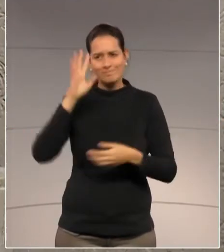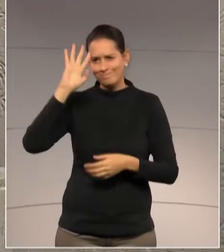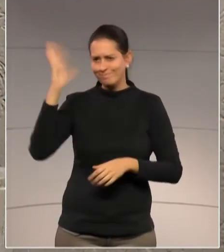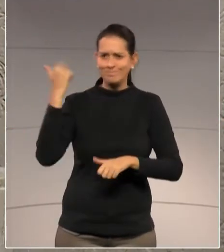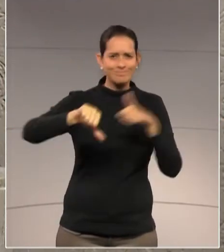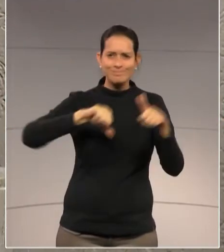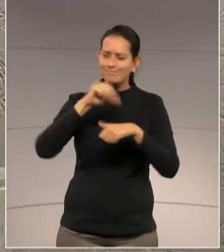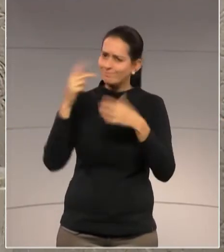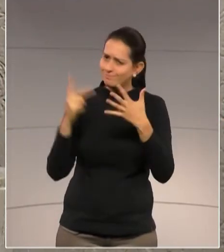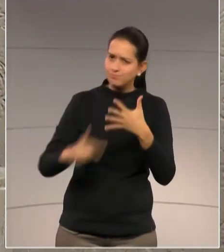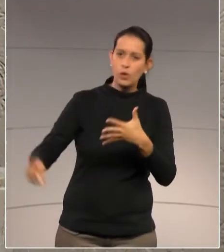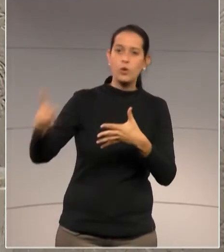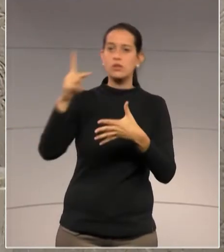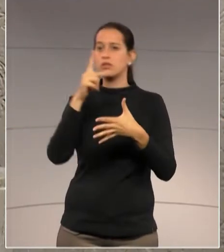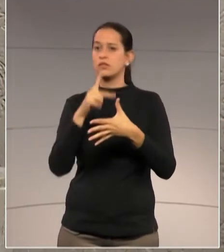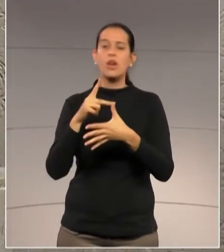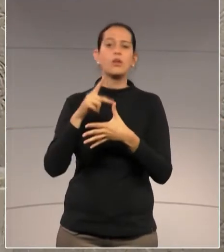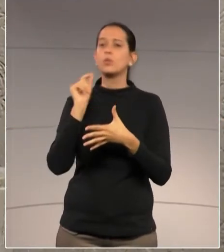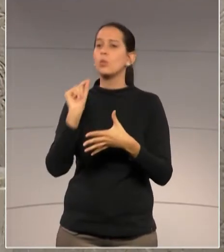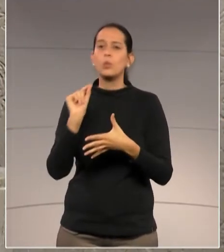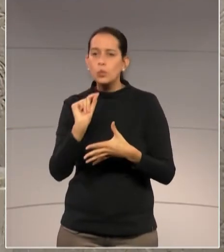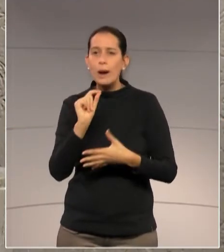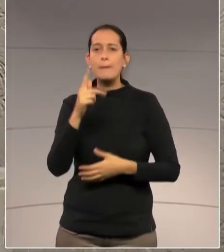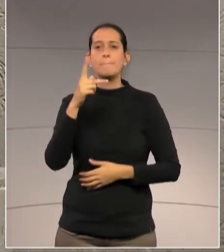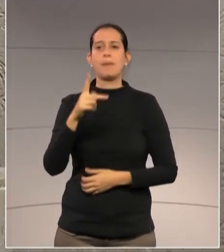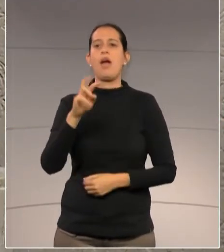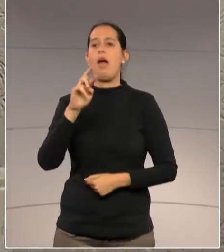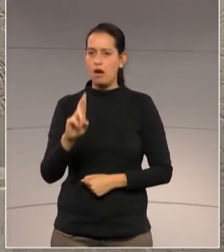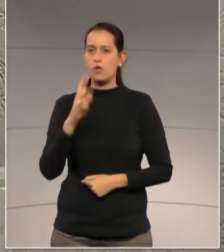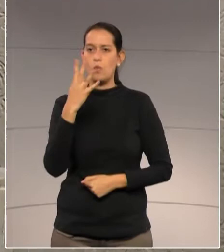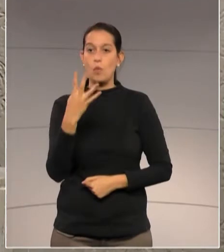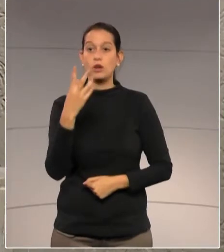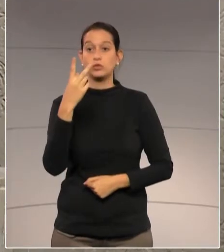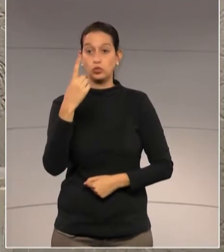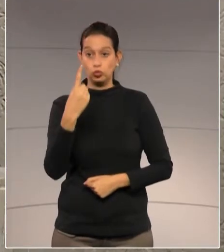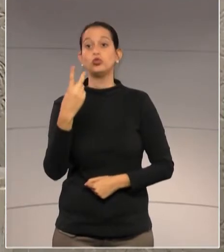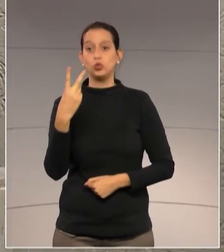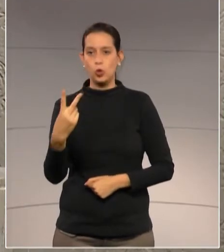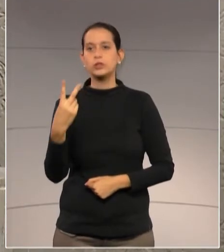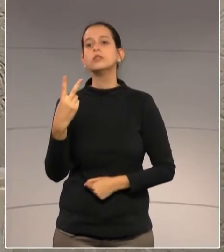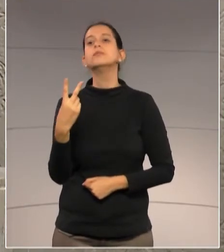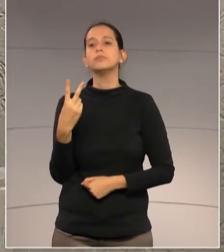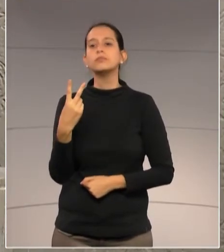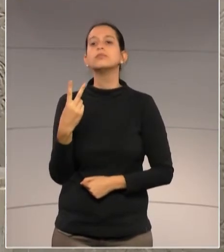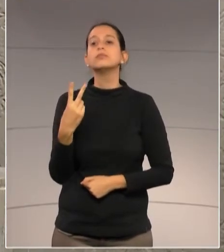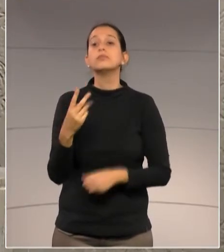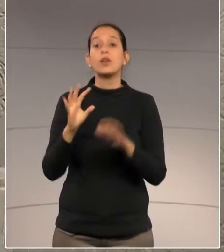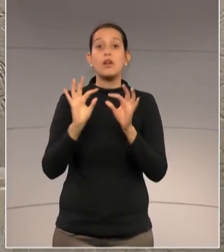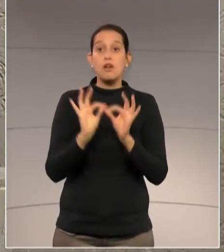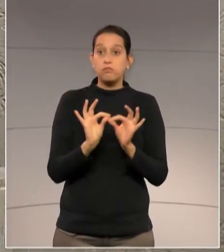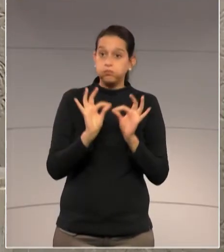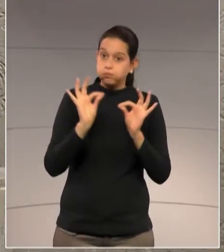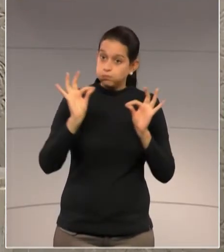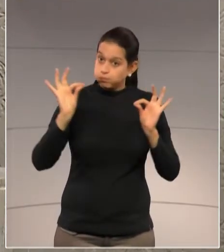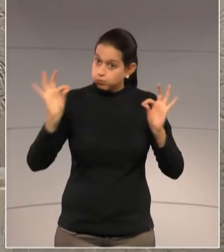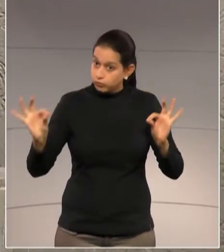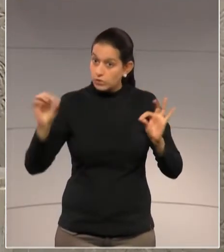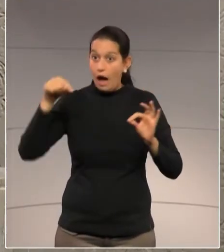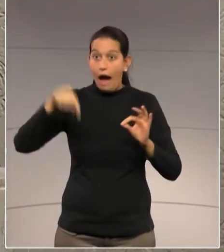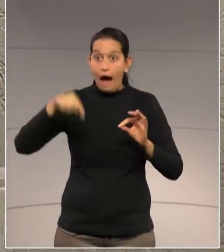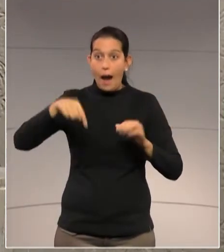R 600 milhões. A PR-412, entre Matinho e Pontal do Paraná, é a obra que vai destravar o